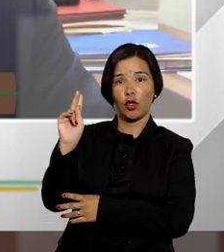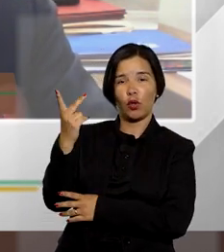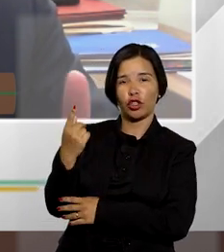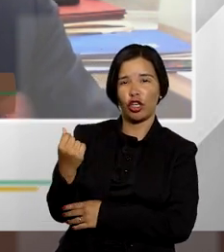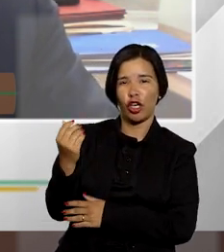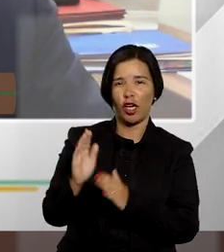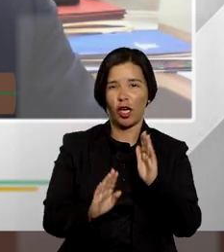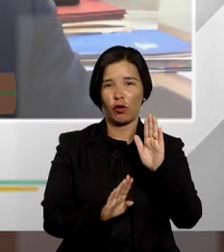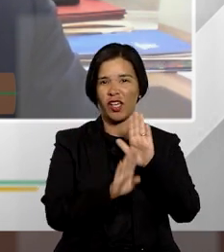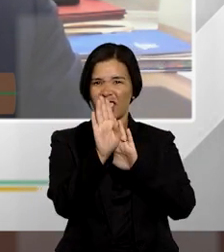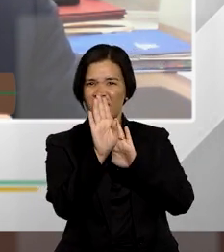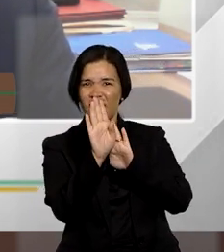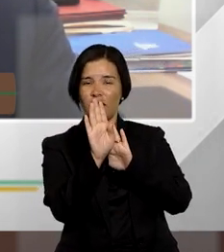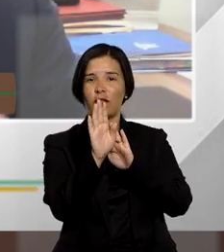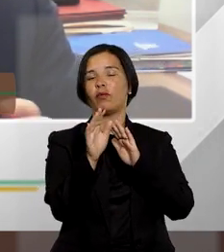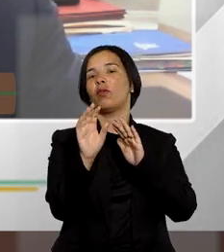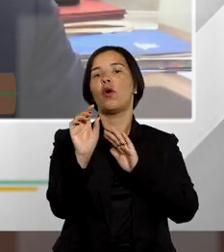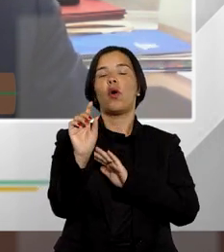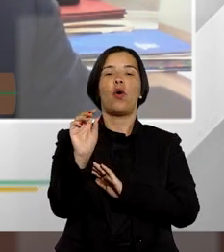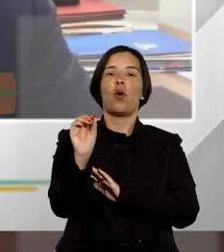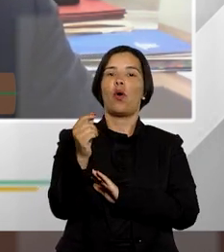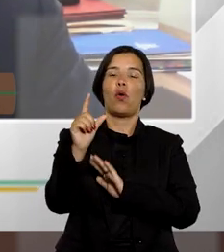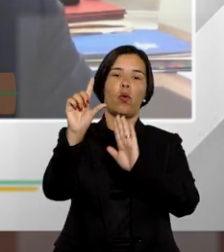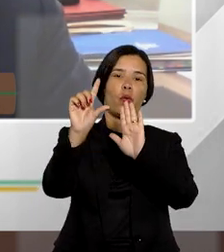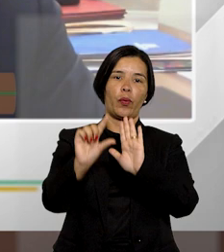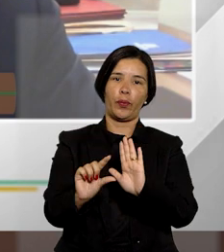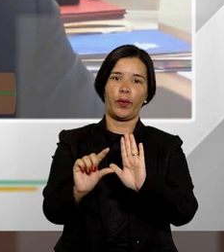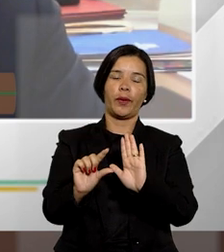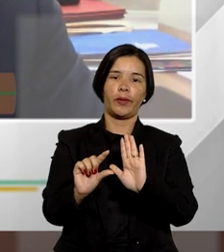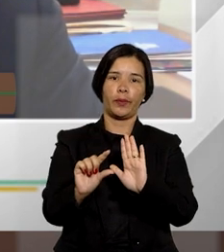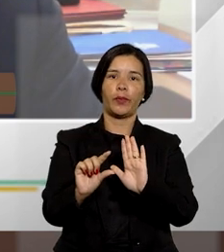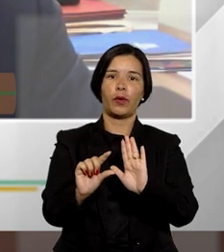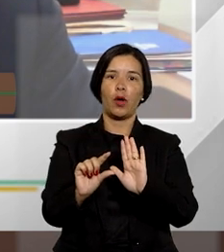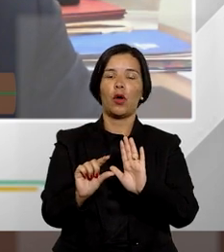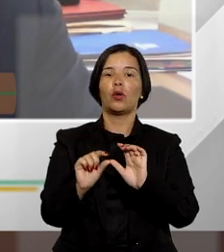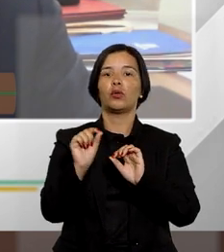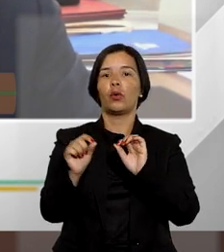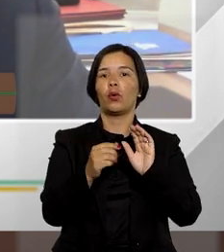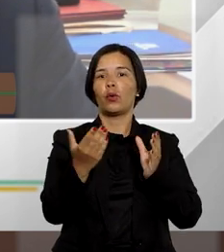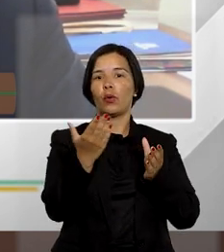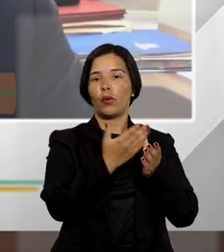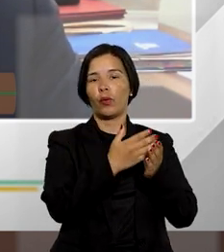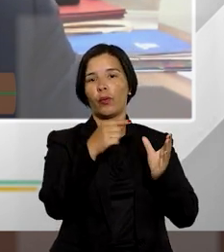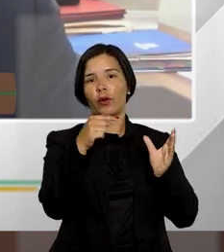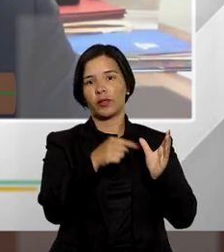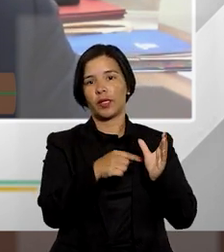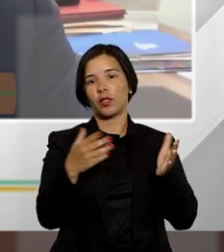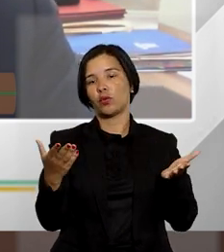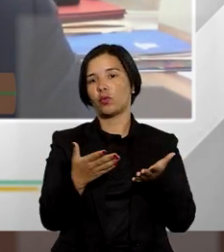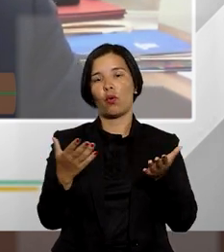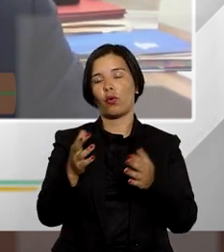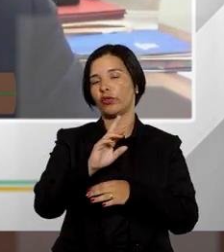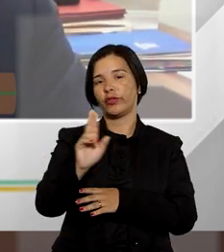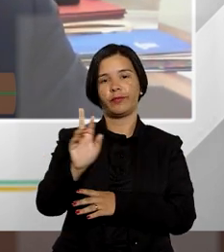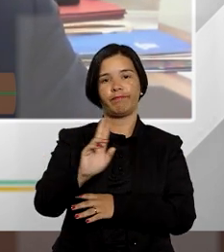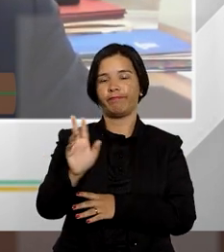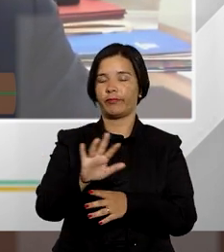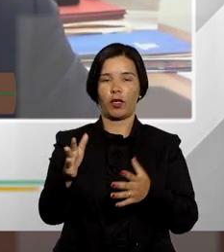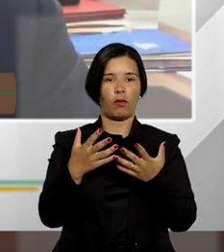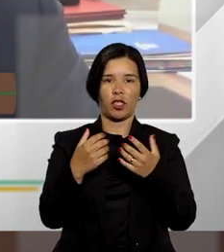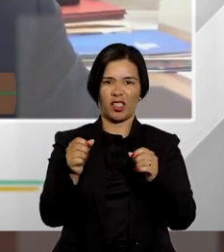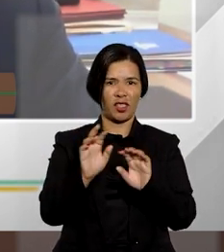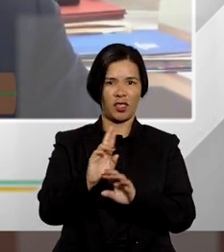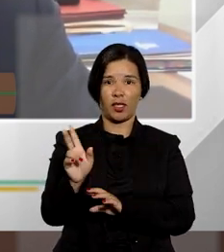excessivo e exório de acordo com a especificidade do artabouço provatório hoje não se admite